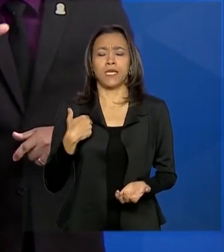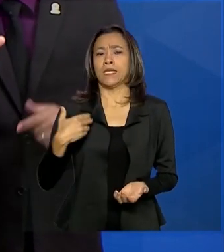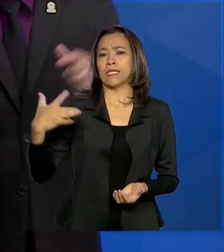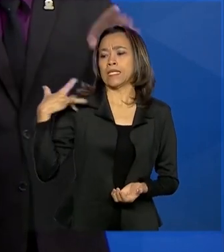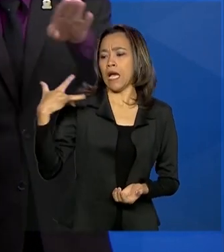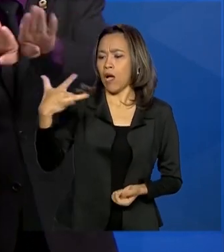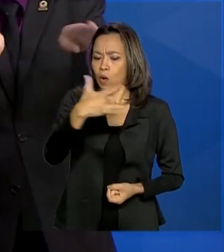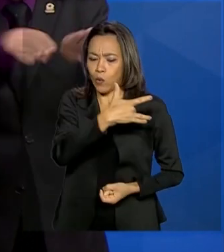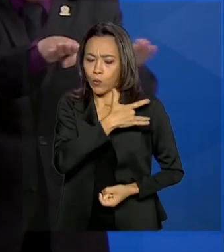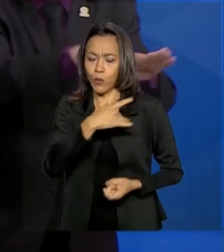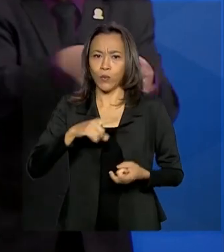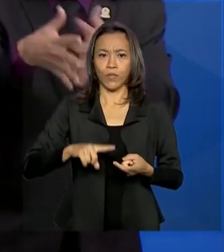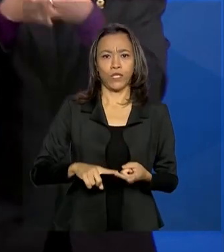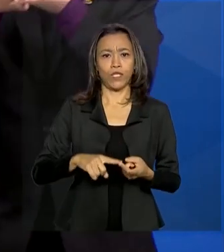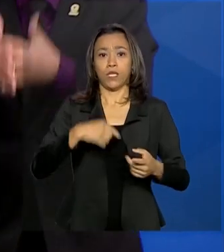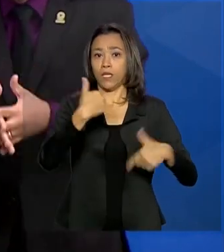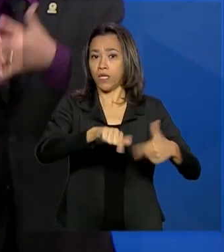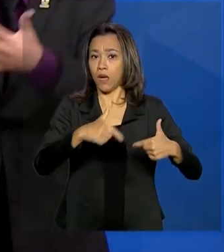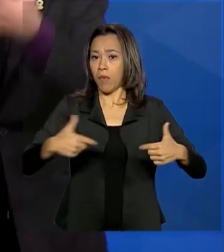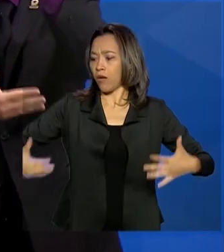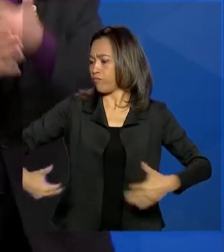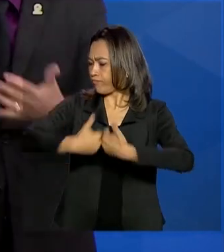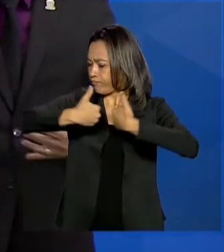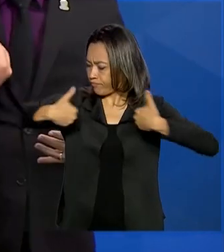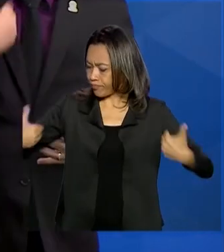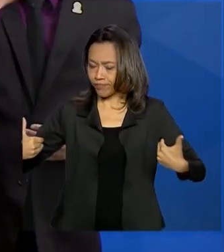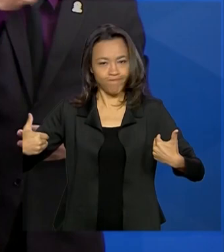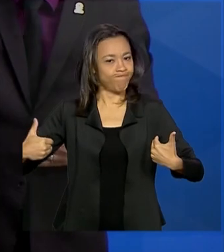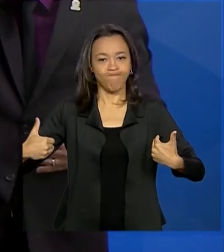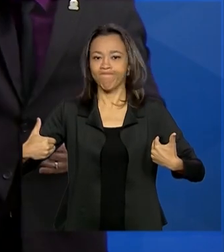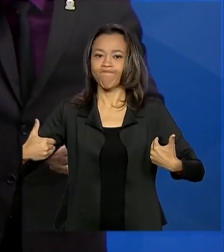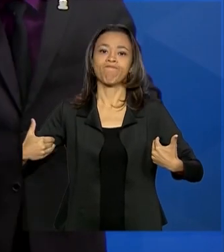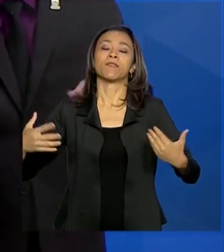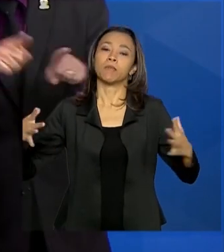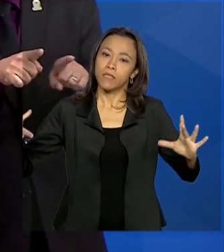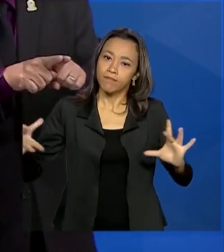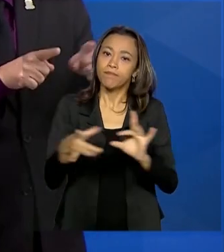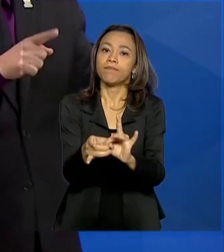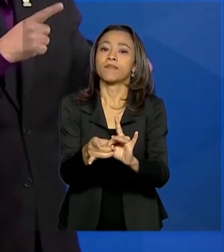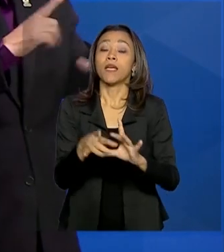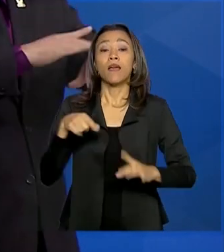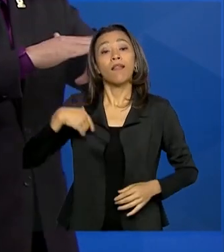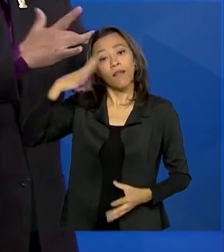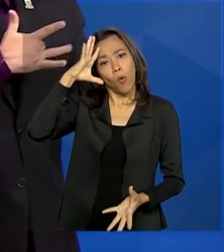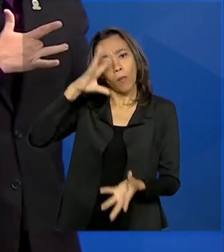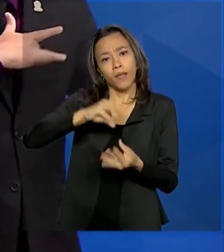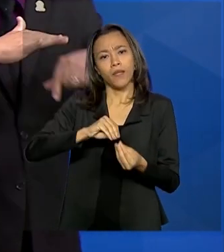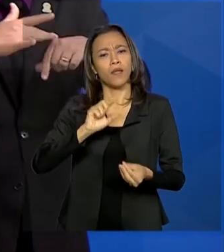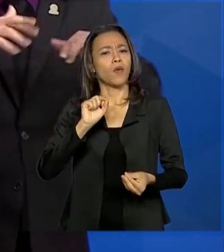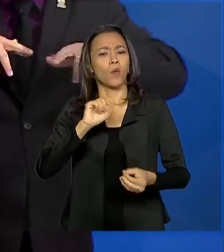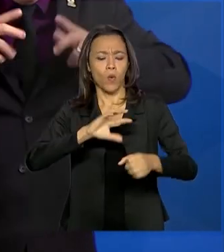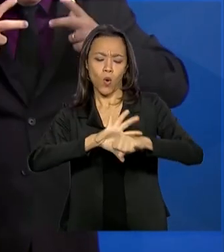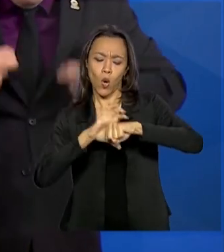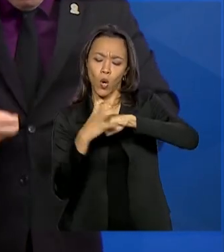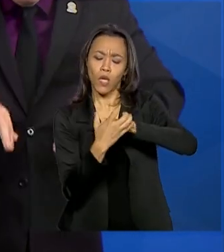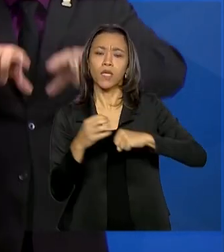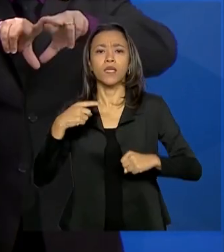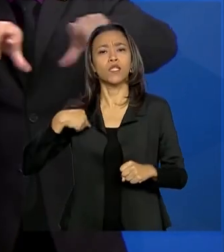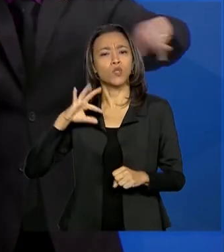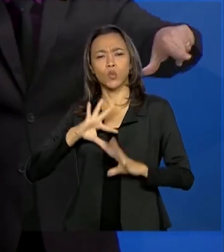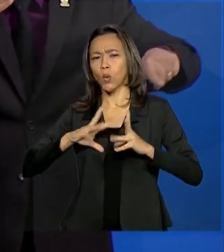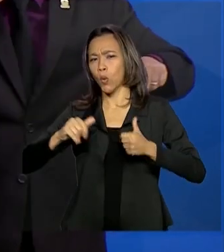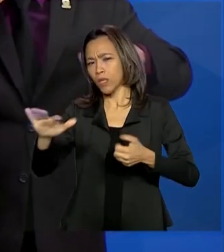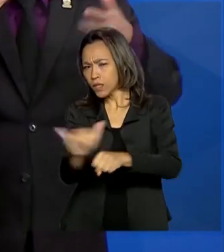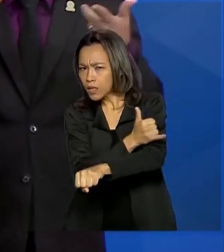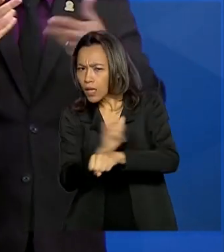emprego em lados opostos. Teich afirmou que é preciso entender o coronavírus e que todas as medidas serão tomadas com